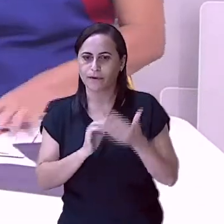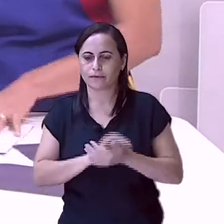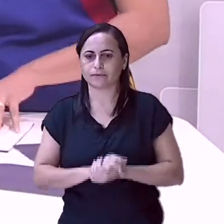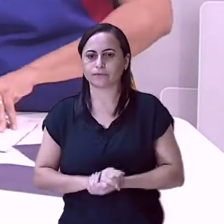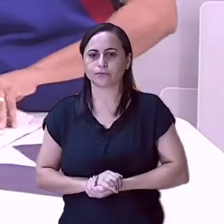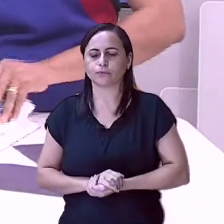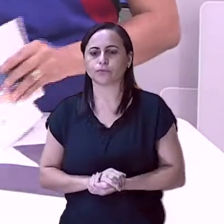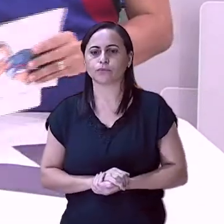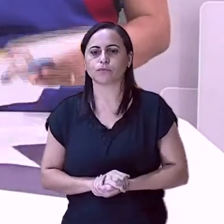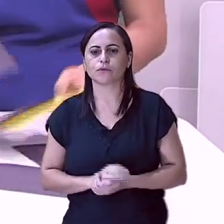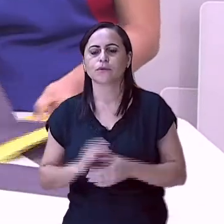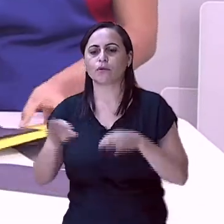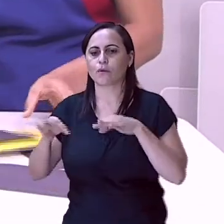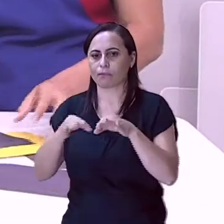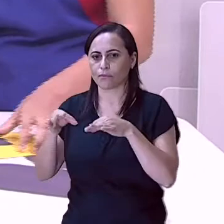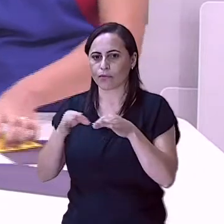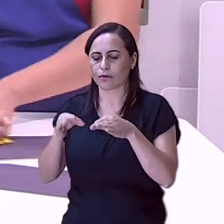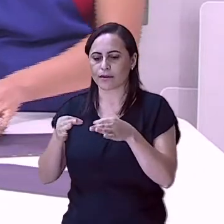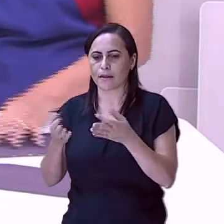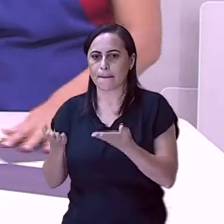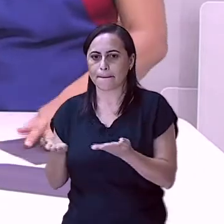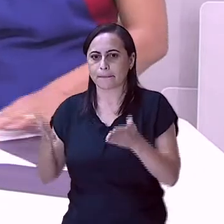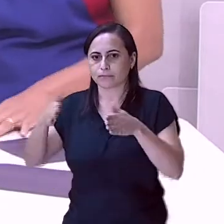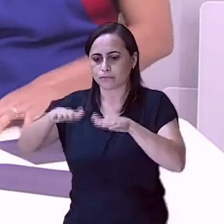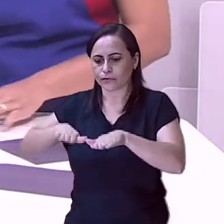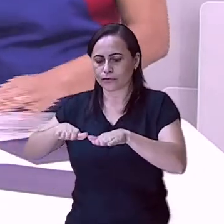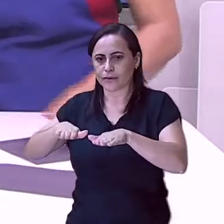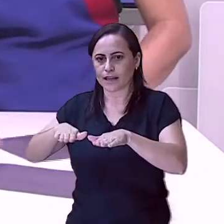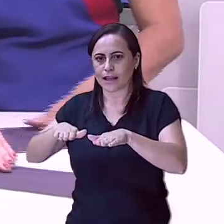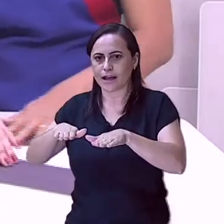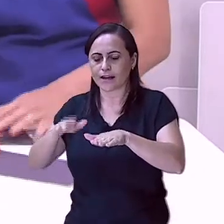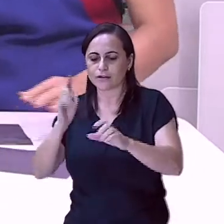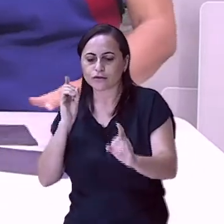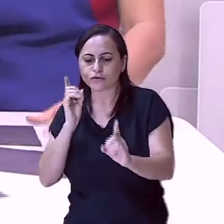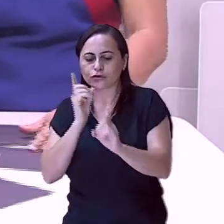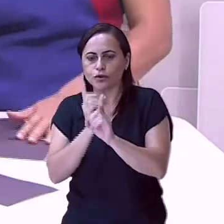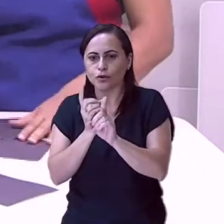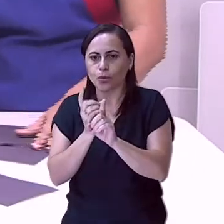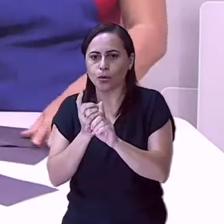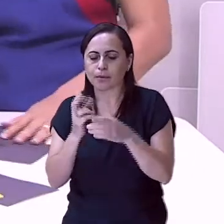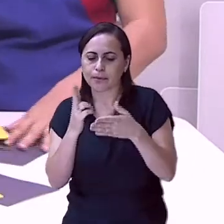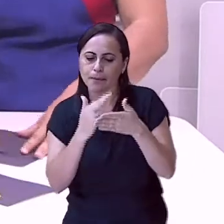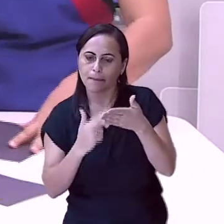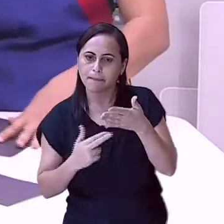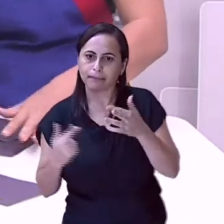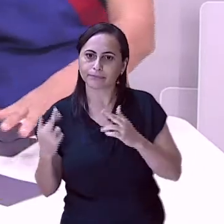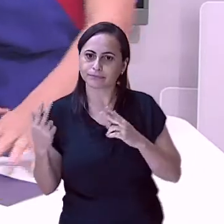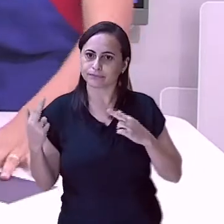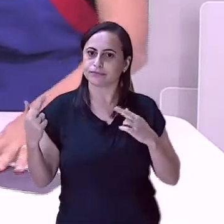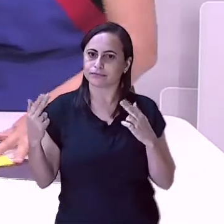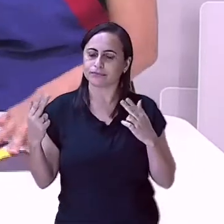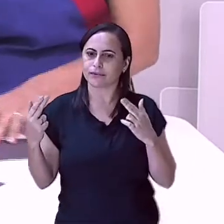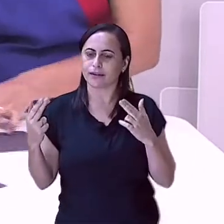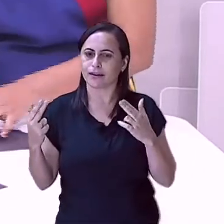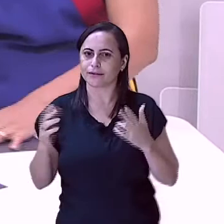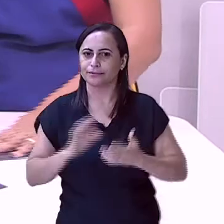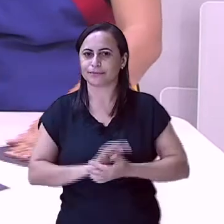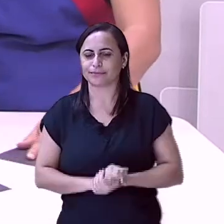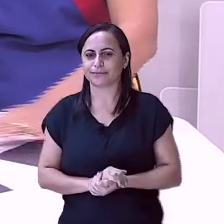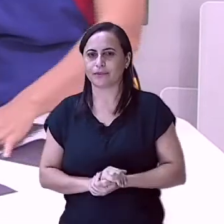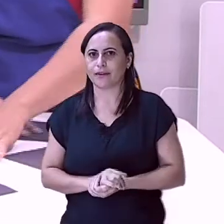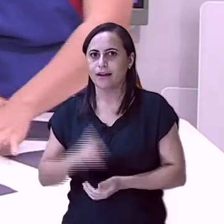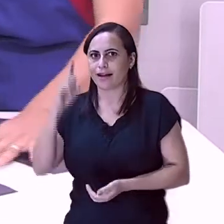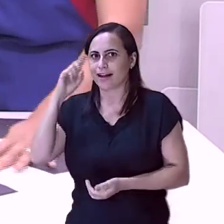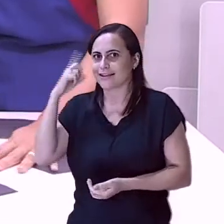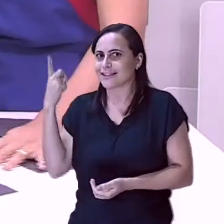e nós vamos encontrar os pares. Olha, todas as vezes ela ganha. Será que ela vai ganhar